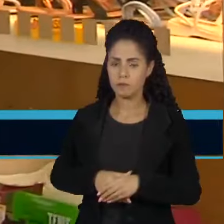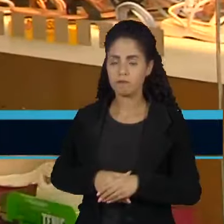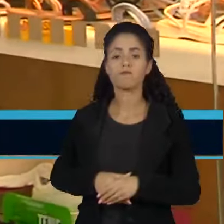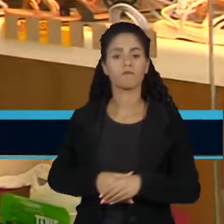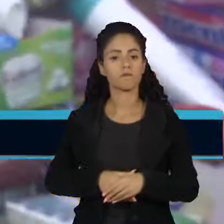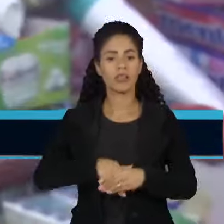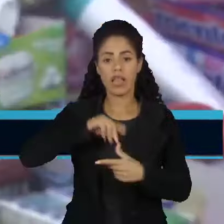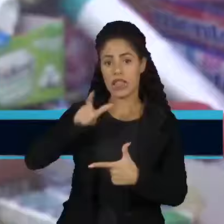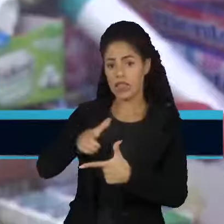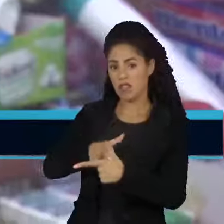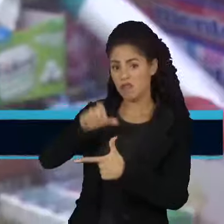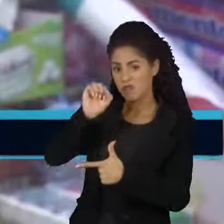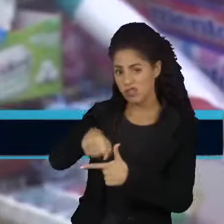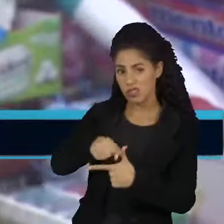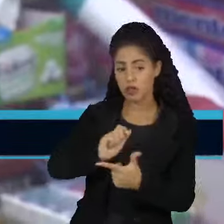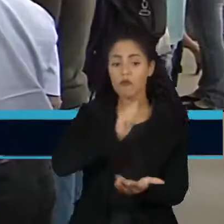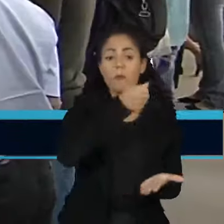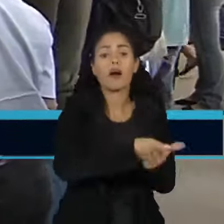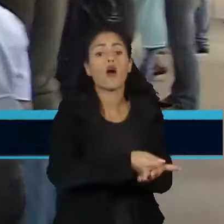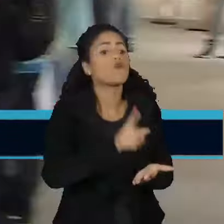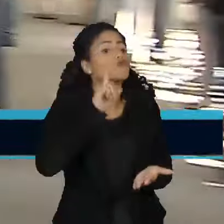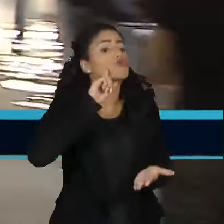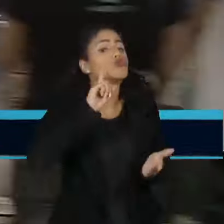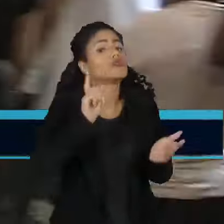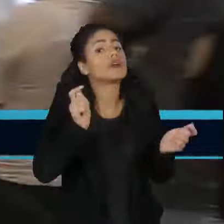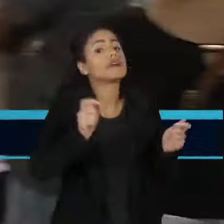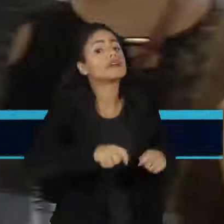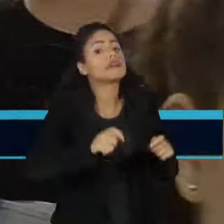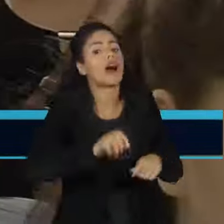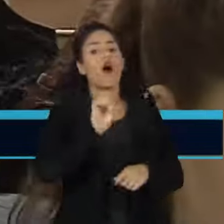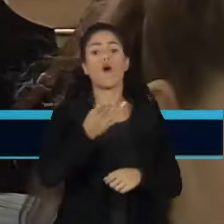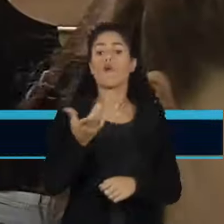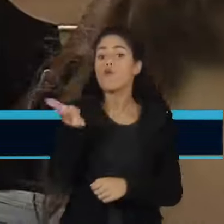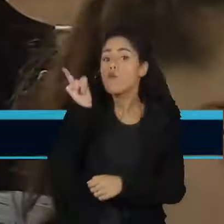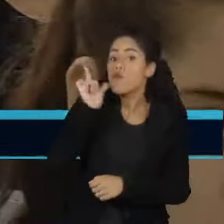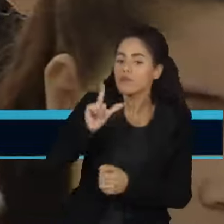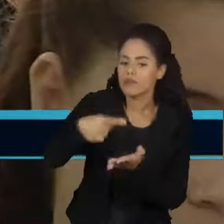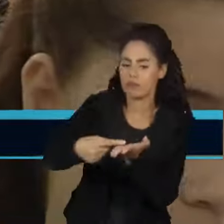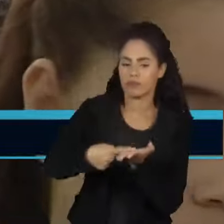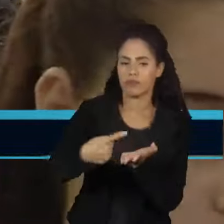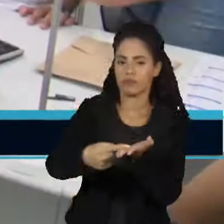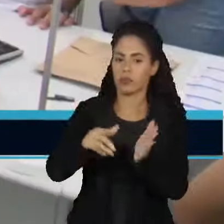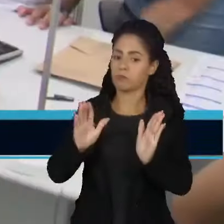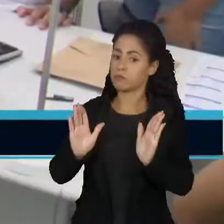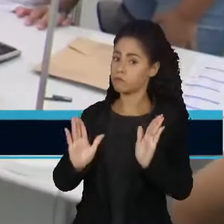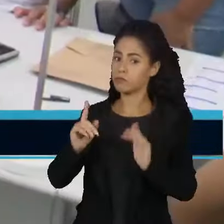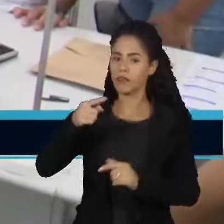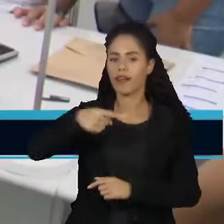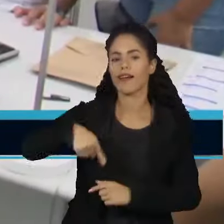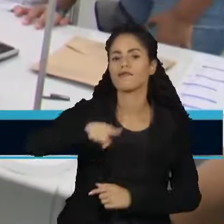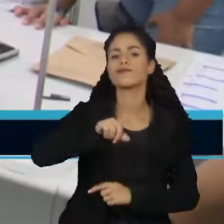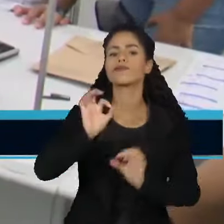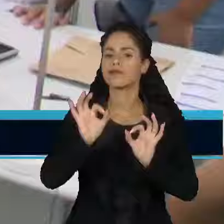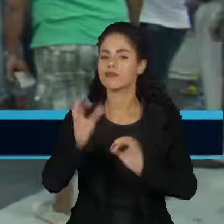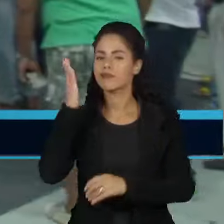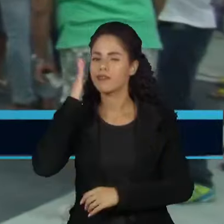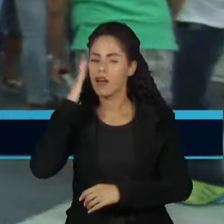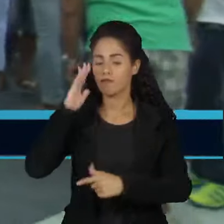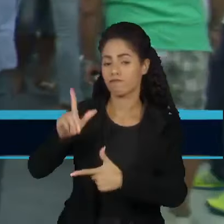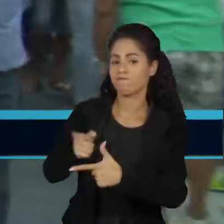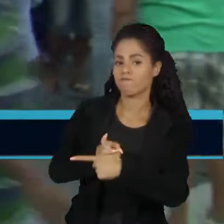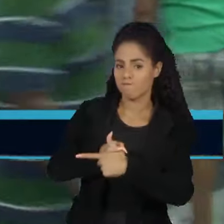não nego, pago quando puder ou quando conseguir negociar a dívida. Quem está nessa situação